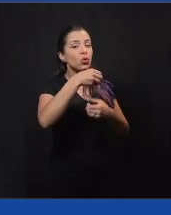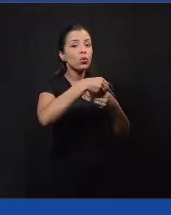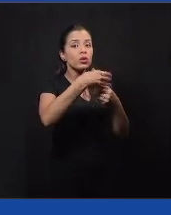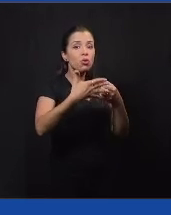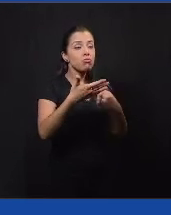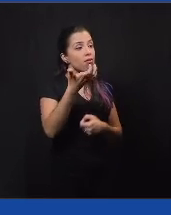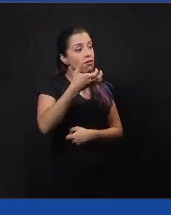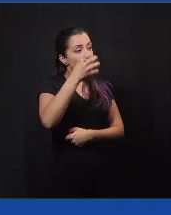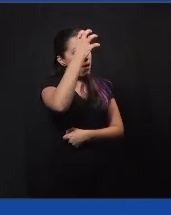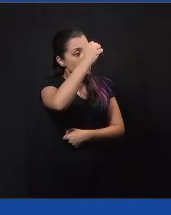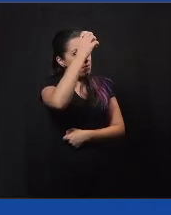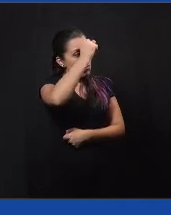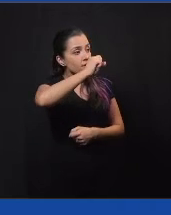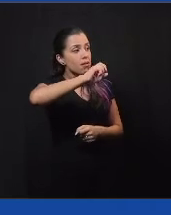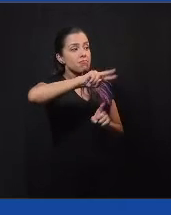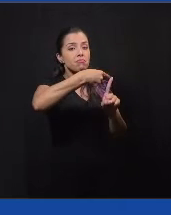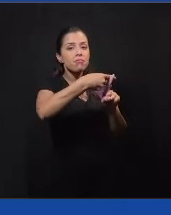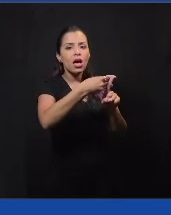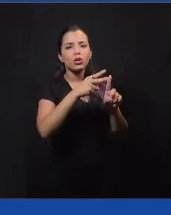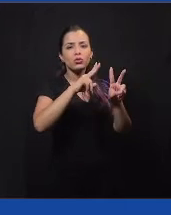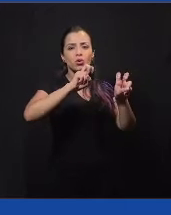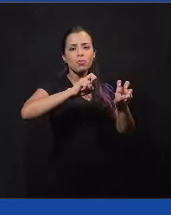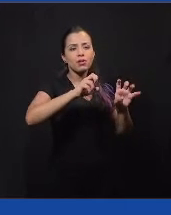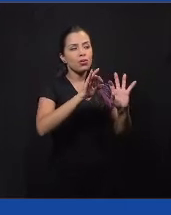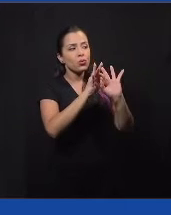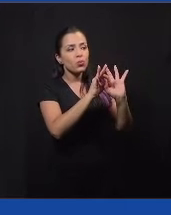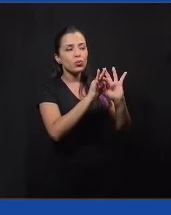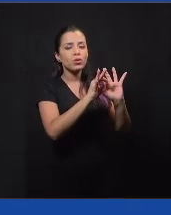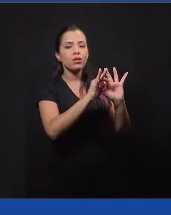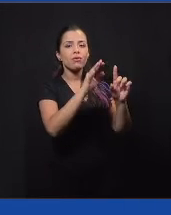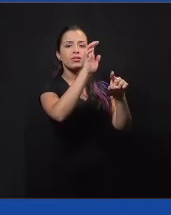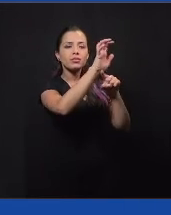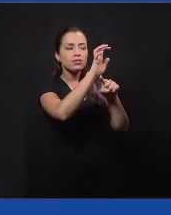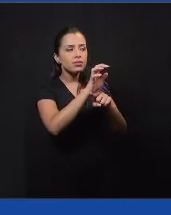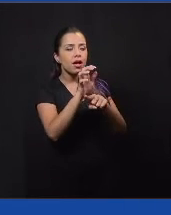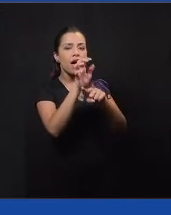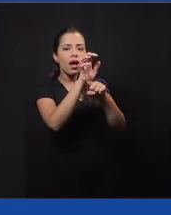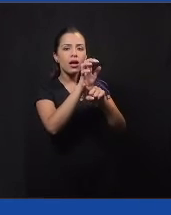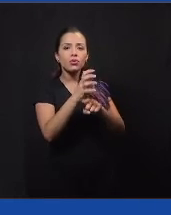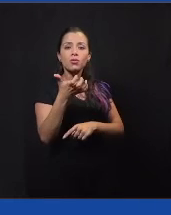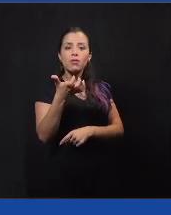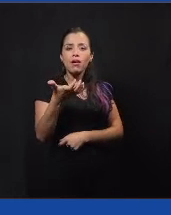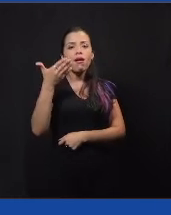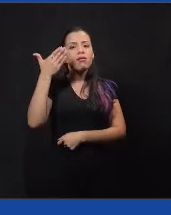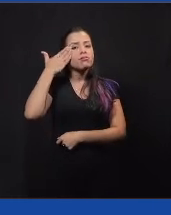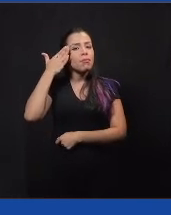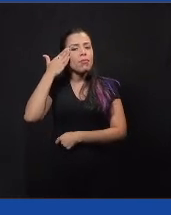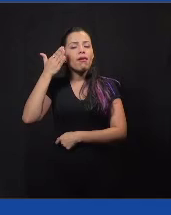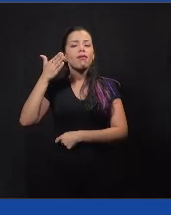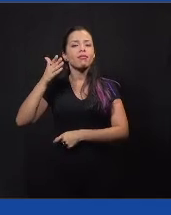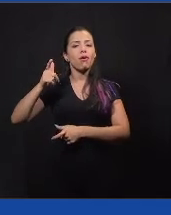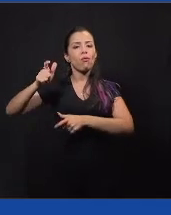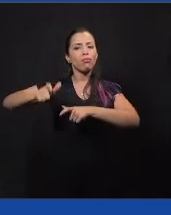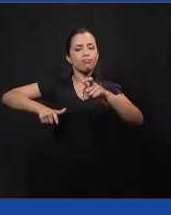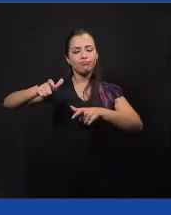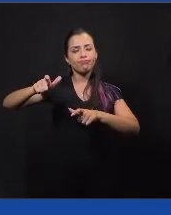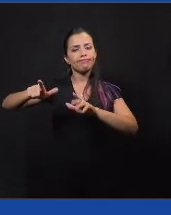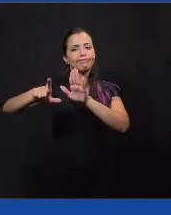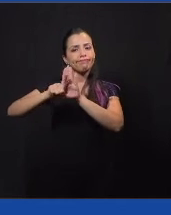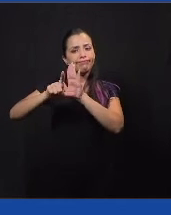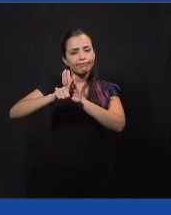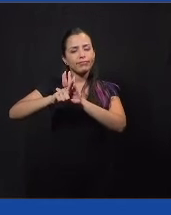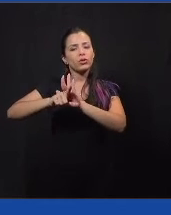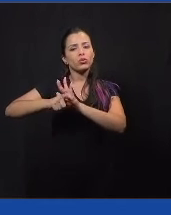aprender um pouco mais sobre a União ou sobre os Estados ou se elas querem ouvir sobre o Executivo ou o Judiciário, até para a gente